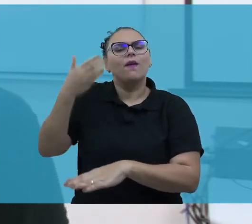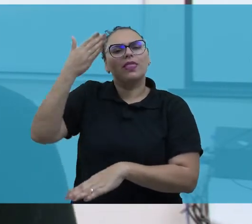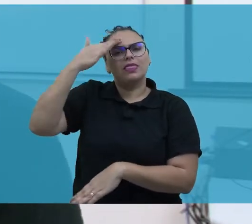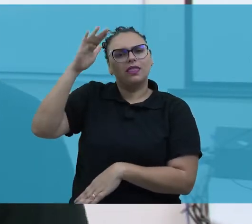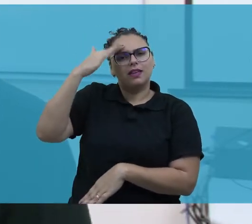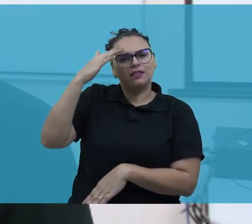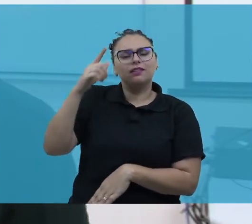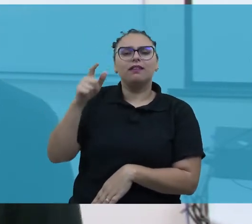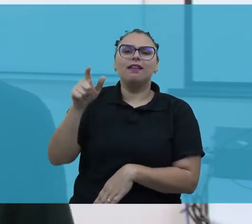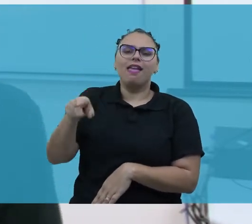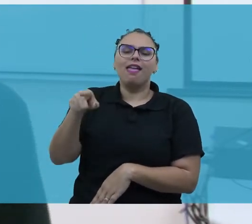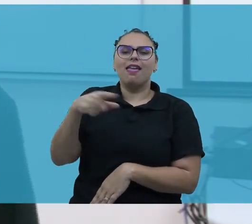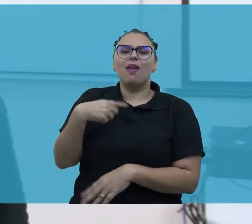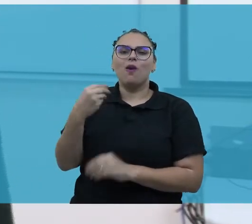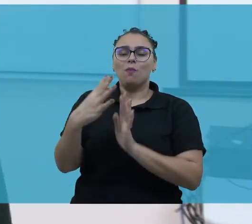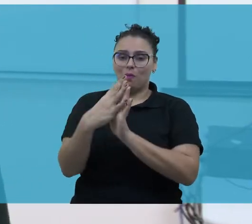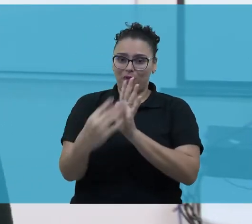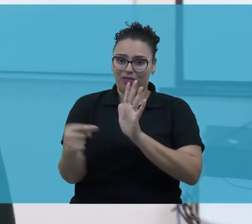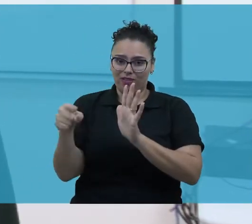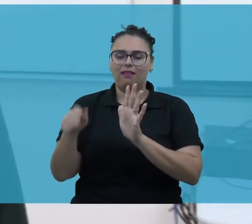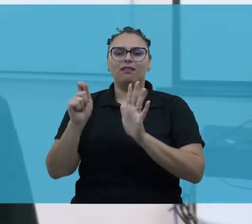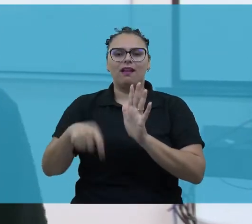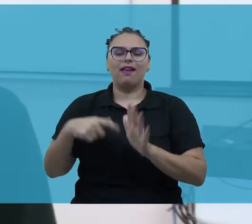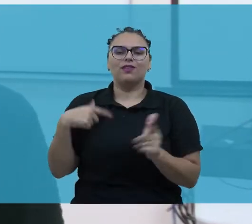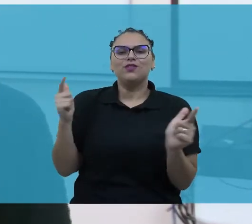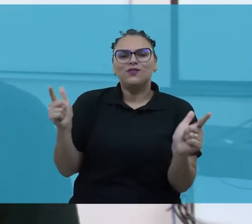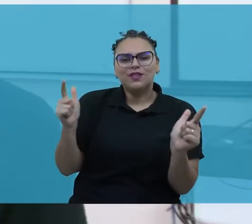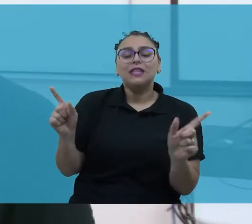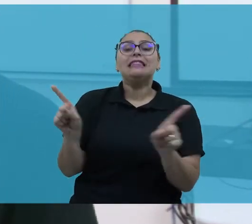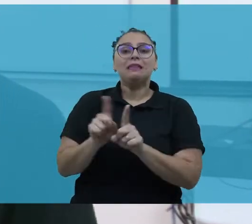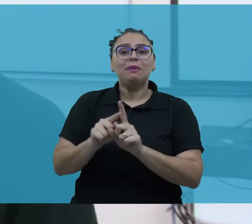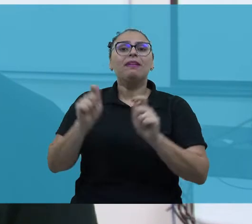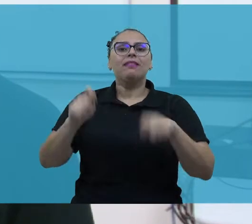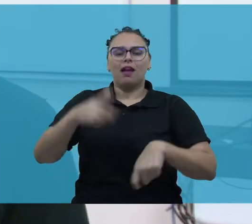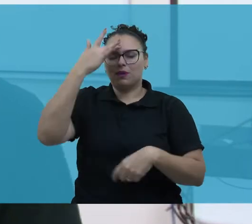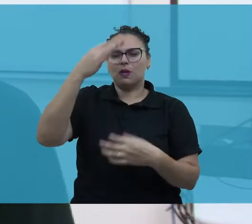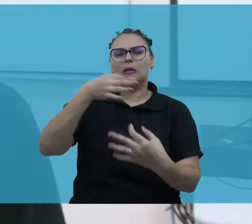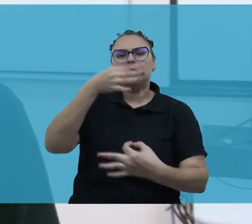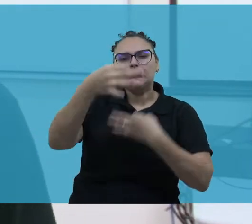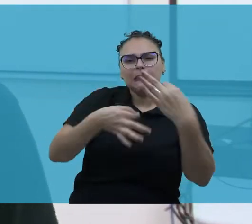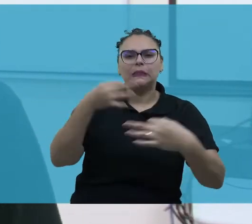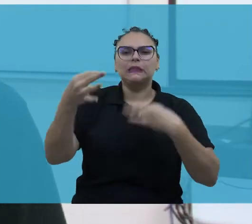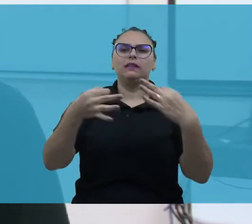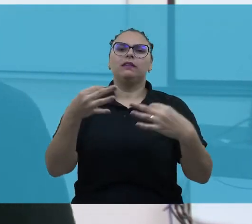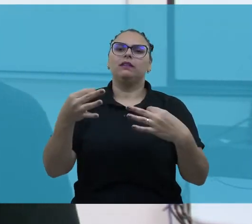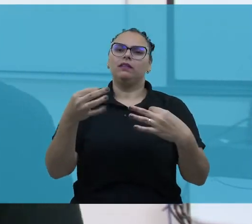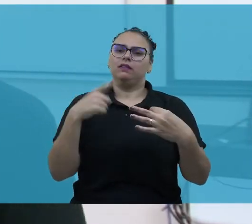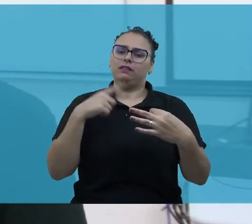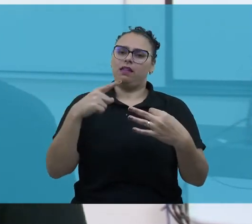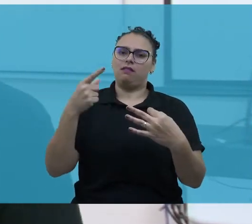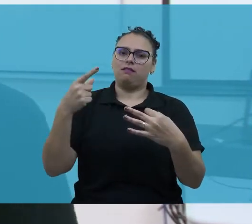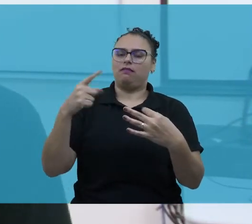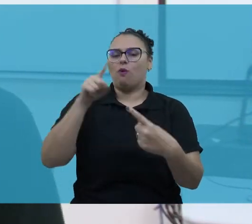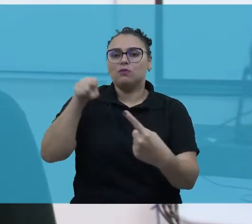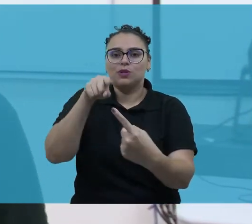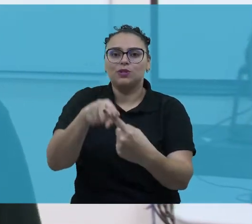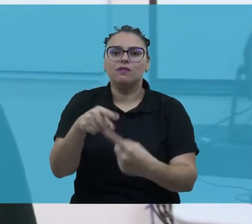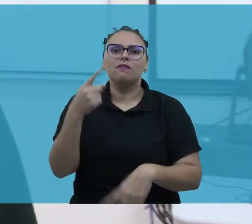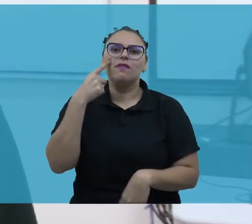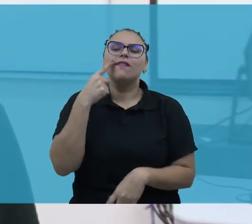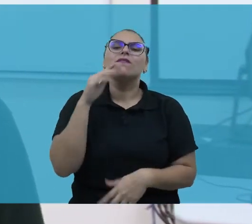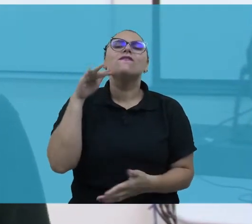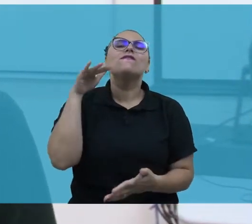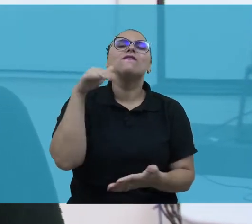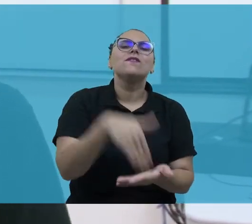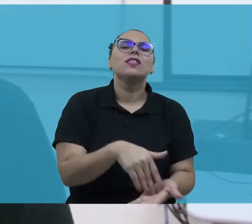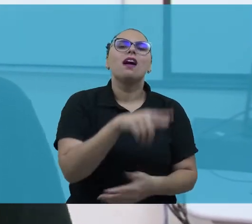possível ter um modelo que era não só divertido, mas que era ordenado e construtivo. As pessoas podiam debater ideias de uma maneira racional, com critérios objetivos,